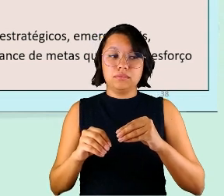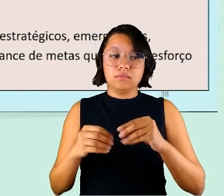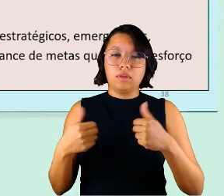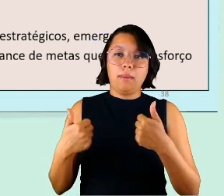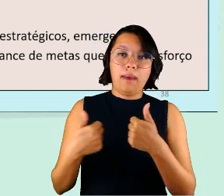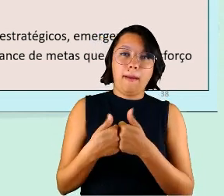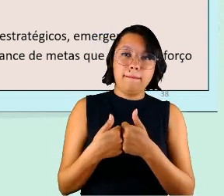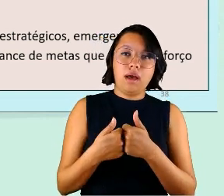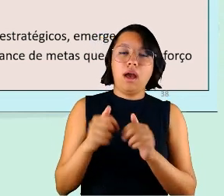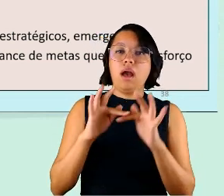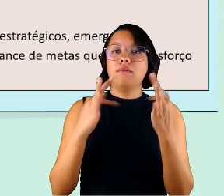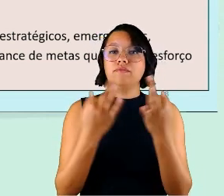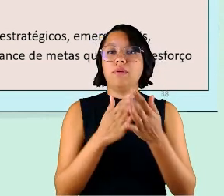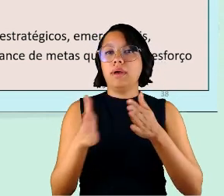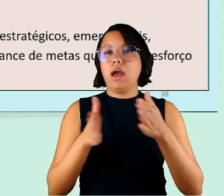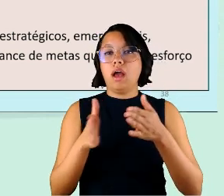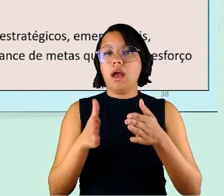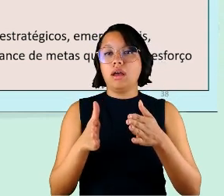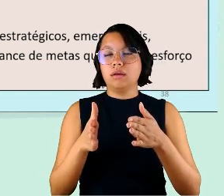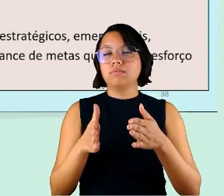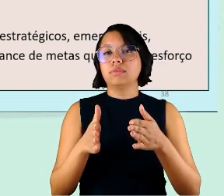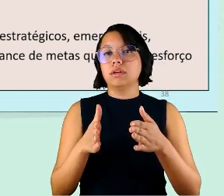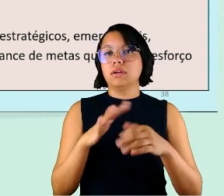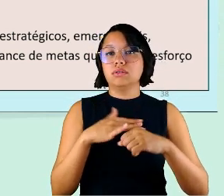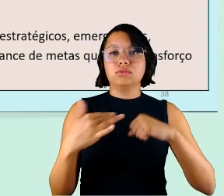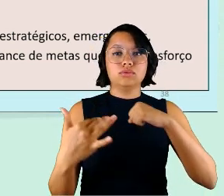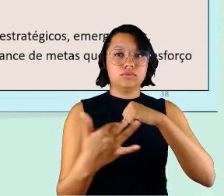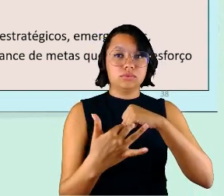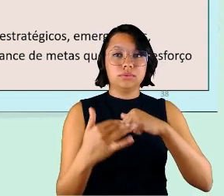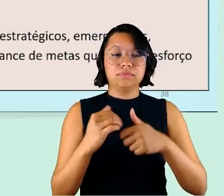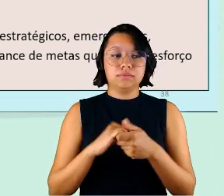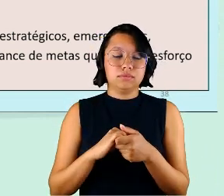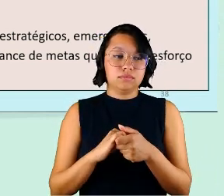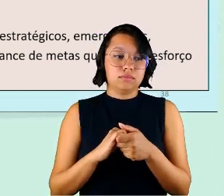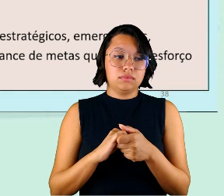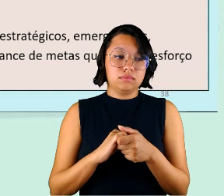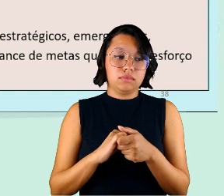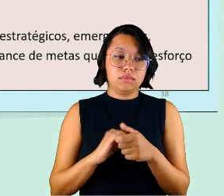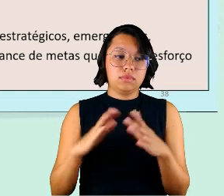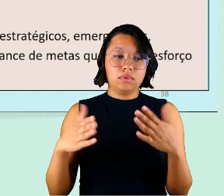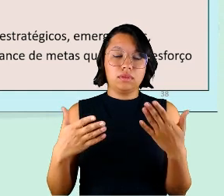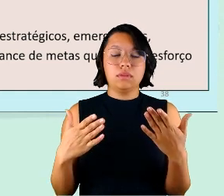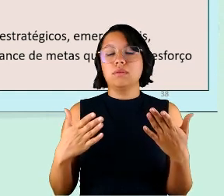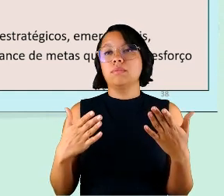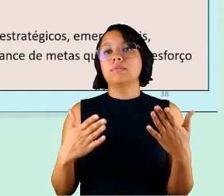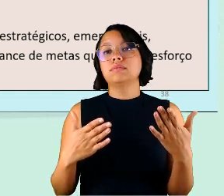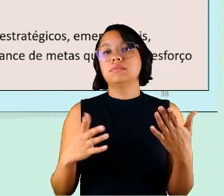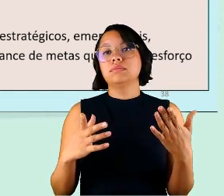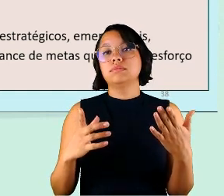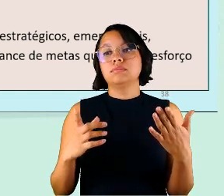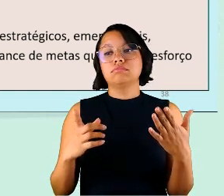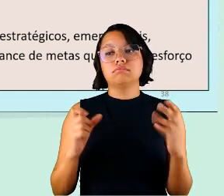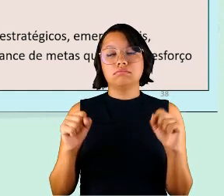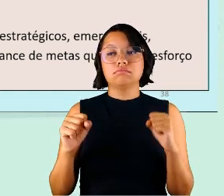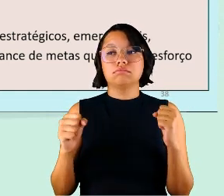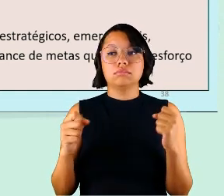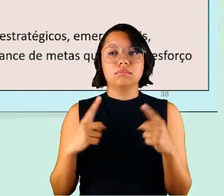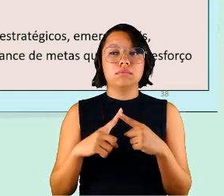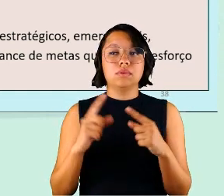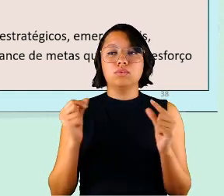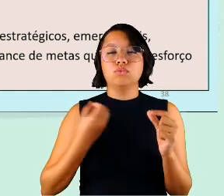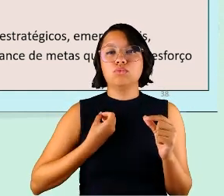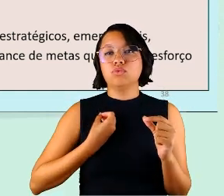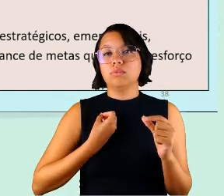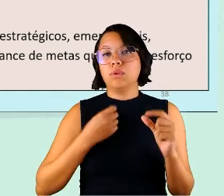aproximar da família durante esse período da família da pandemia então há sim mas é um número um pouco